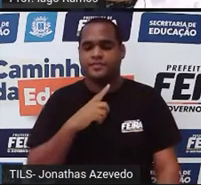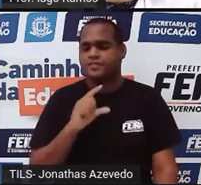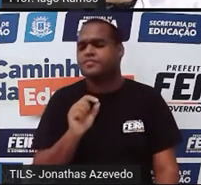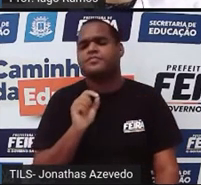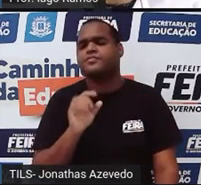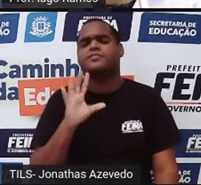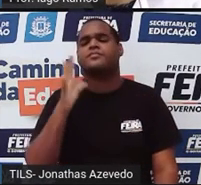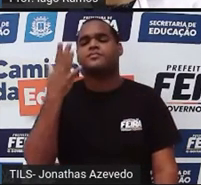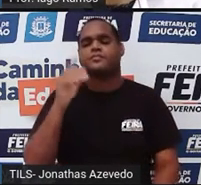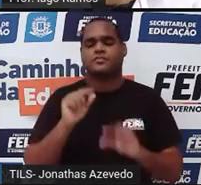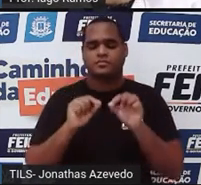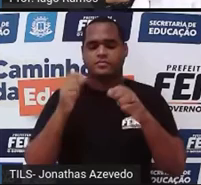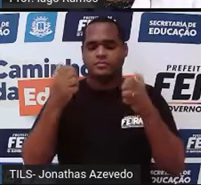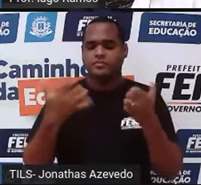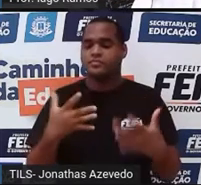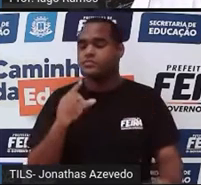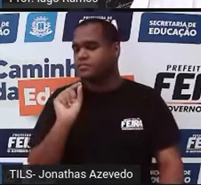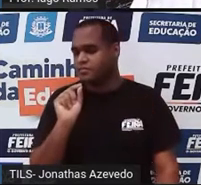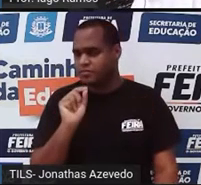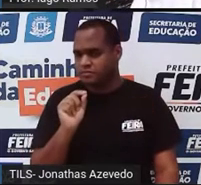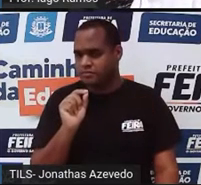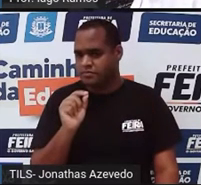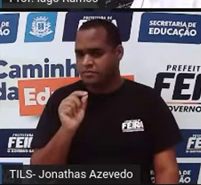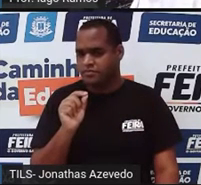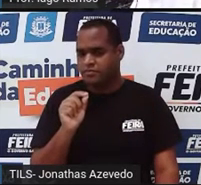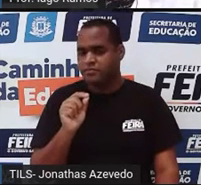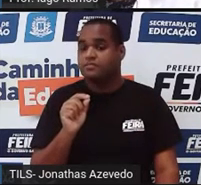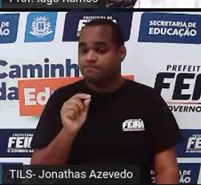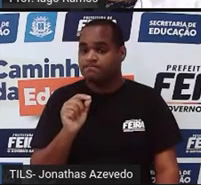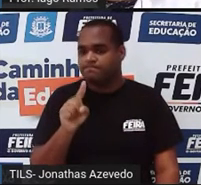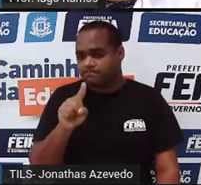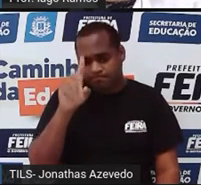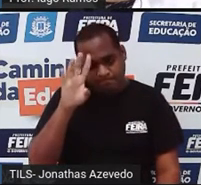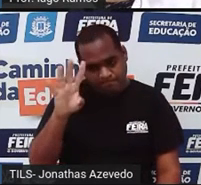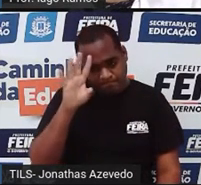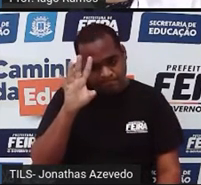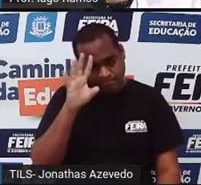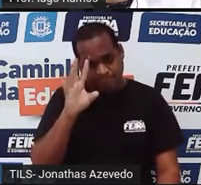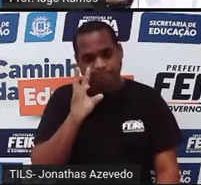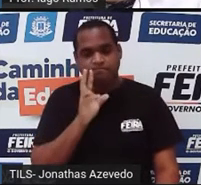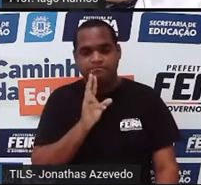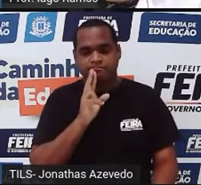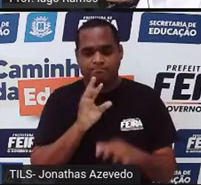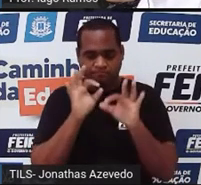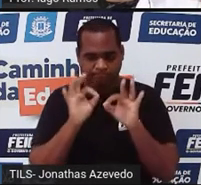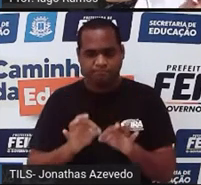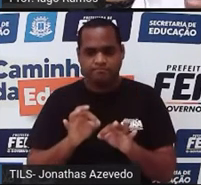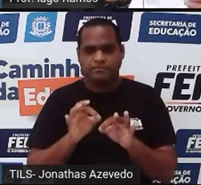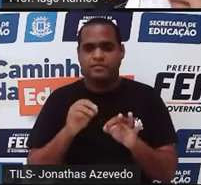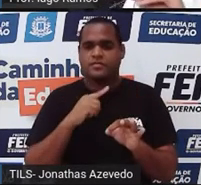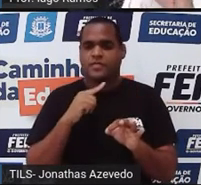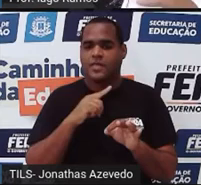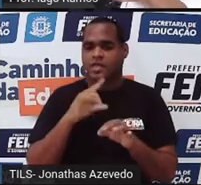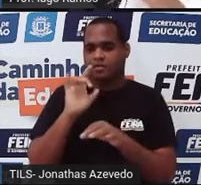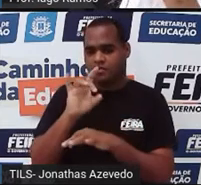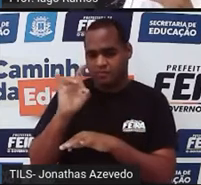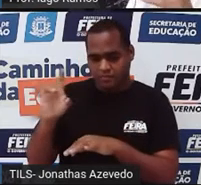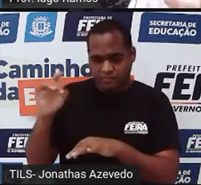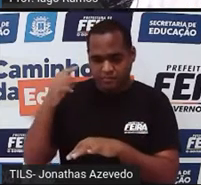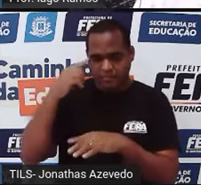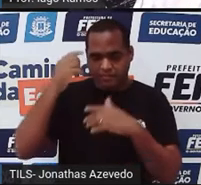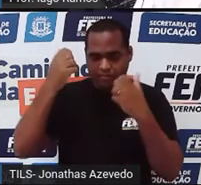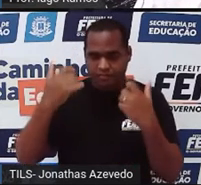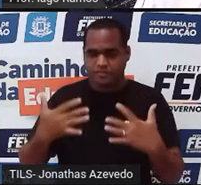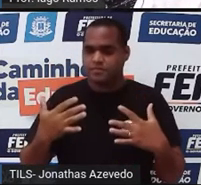aconteceu? Bom, eu sei que você já pensou e pensou da maneira correta. Bom, se cada pedrinha é uma